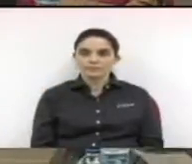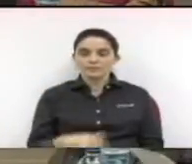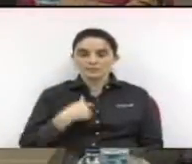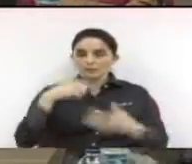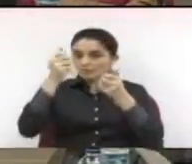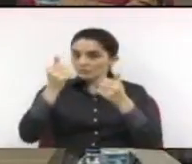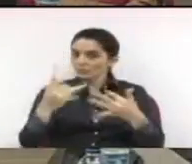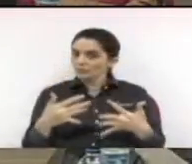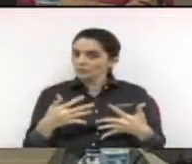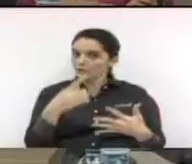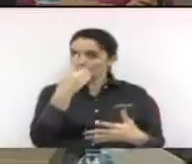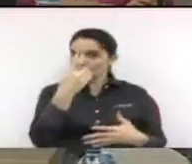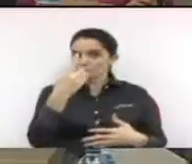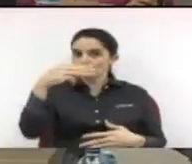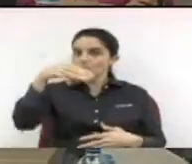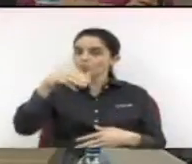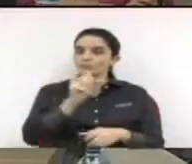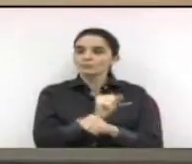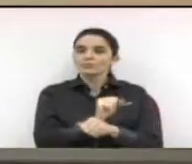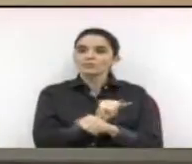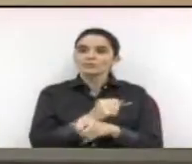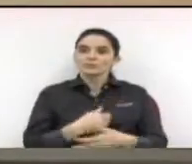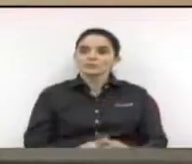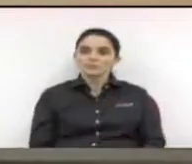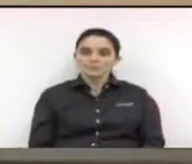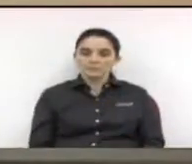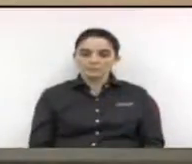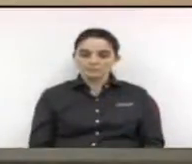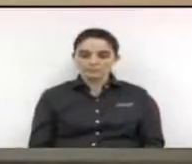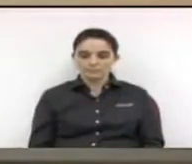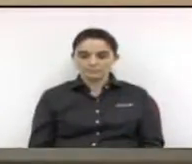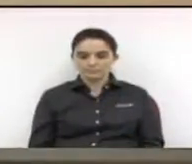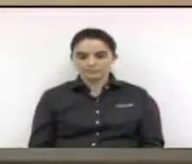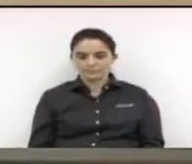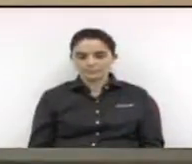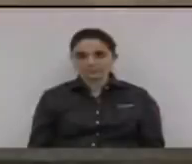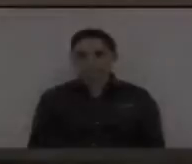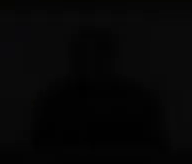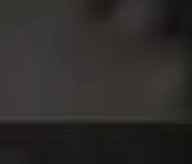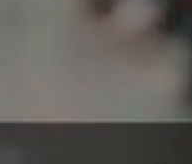dar um parecer, queria pedir um minuto de suspensão. A sessão está suspensa por um minuto.